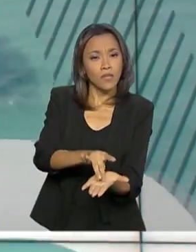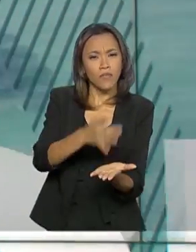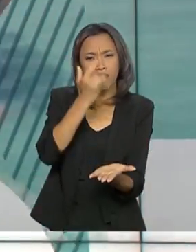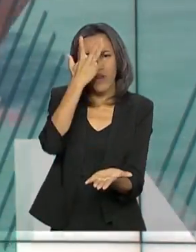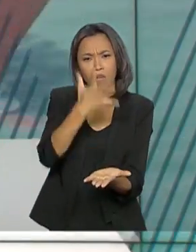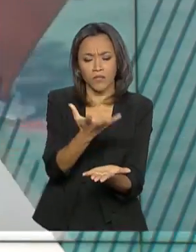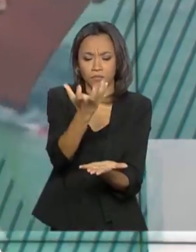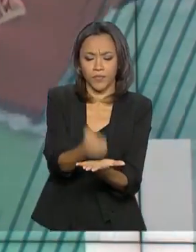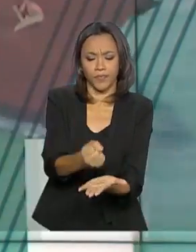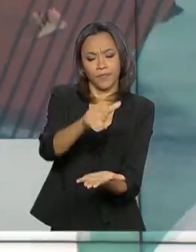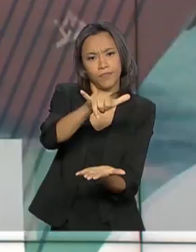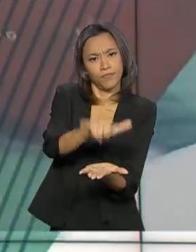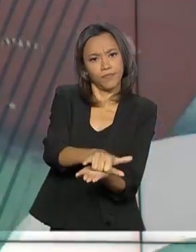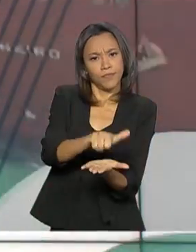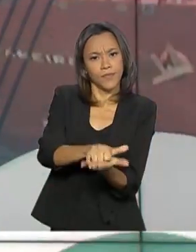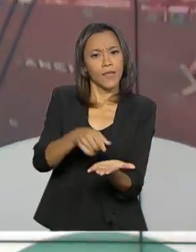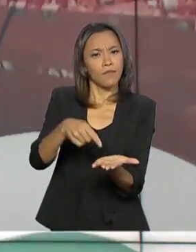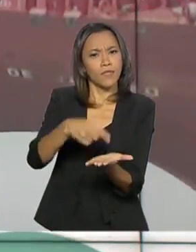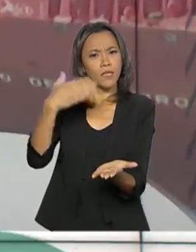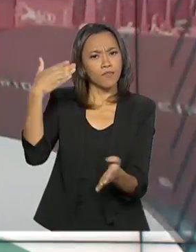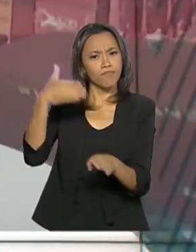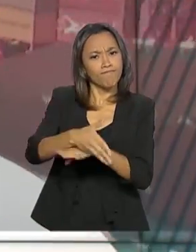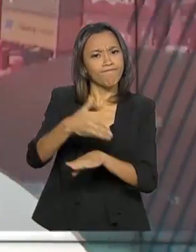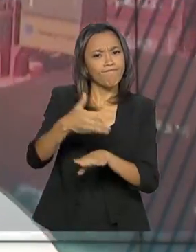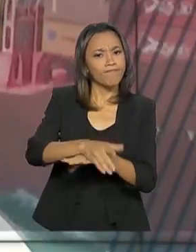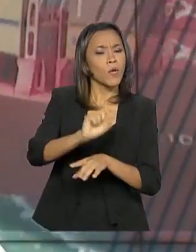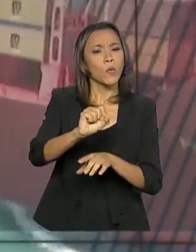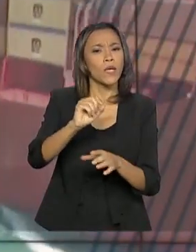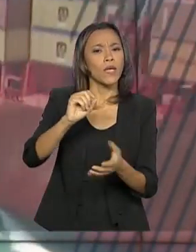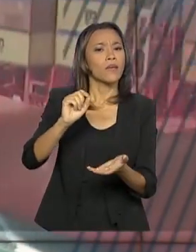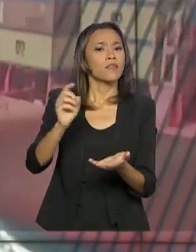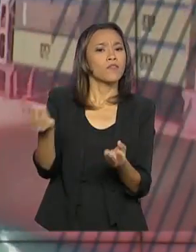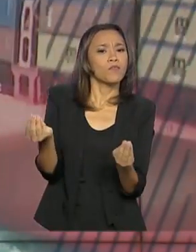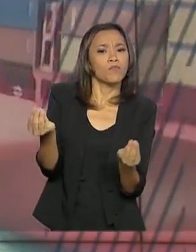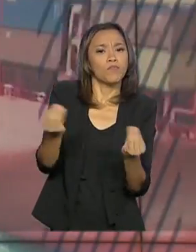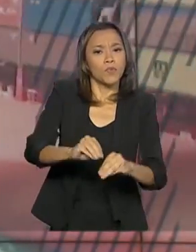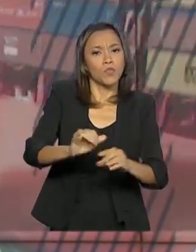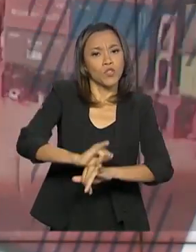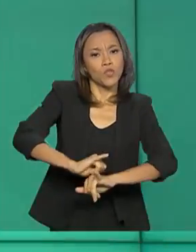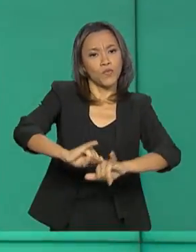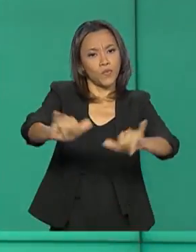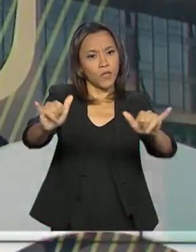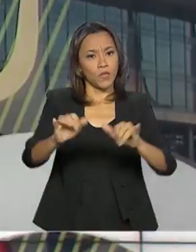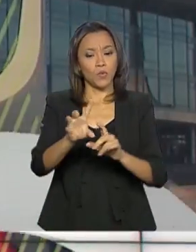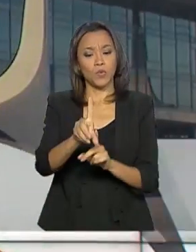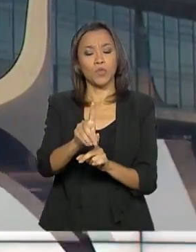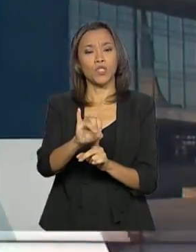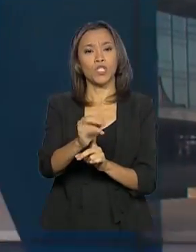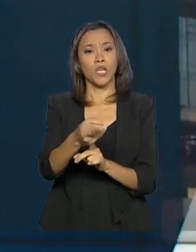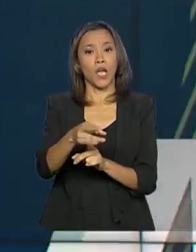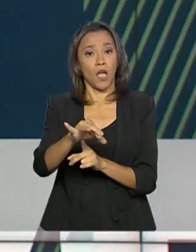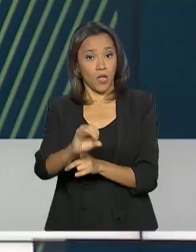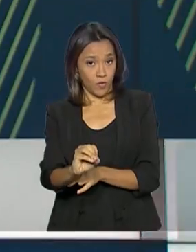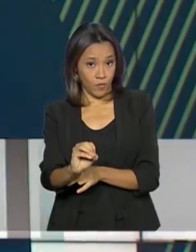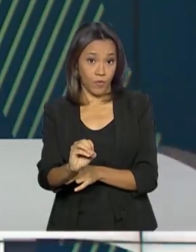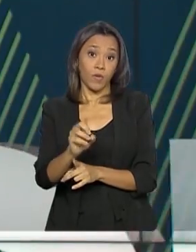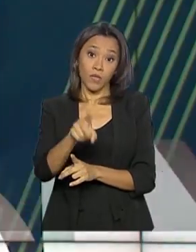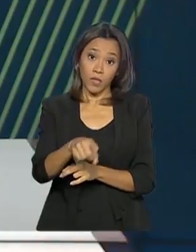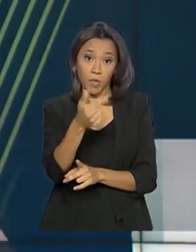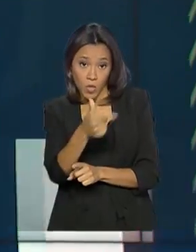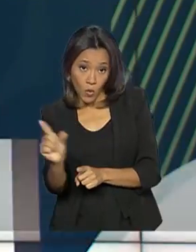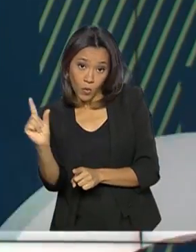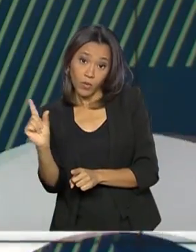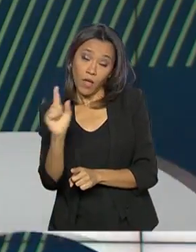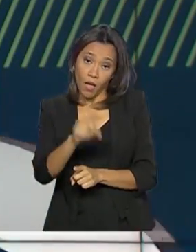e de usar, o aplicativo dá acesso imediato às matérias publicadas no Diário Oficial. E também às edições extras. Essa